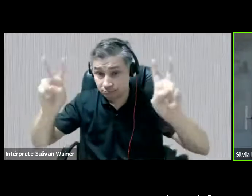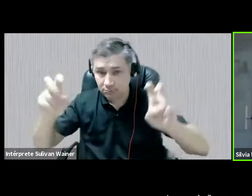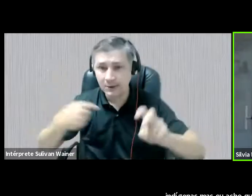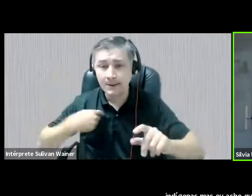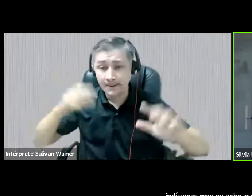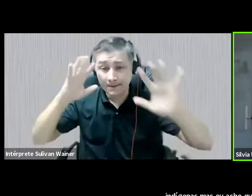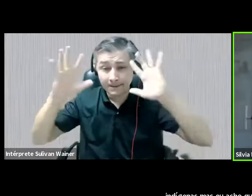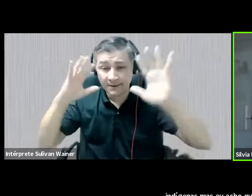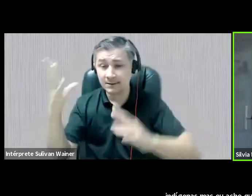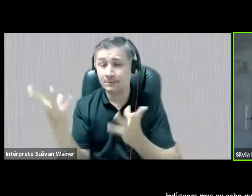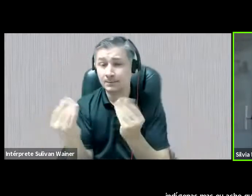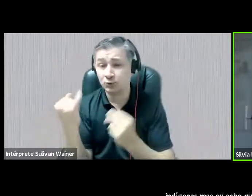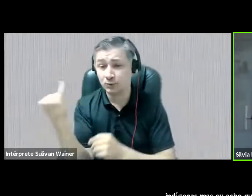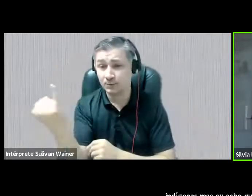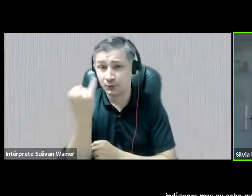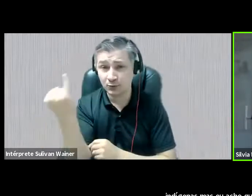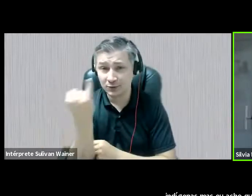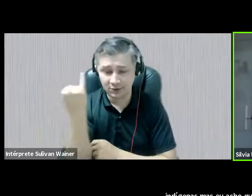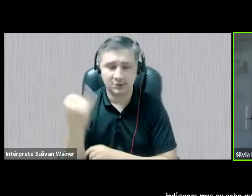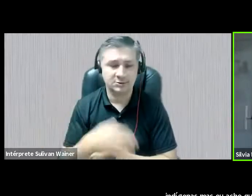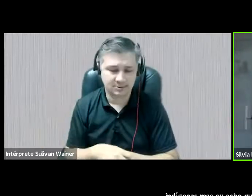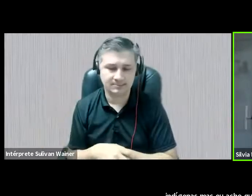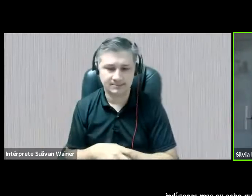importante, né, porque